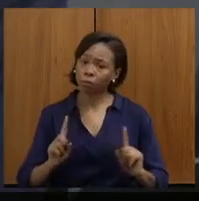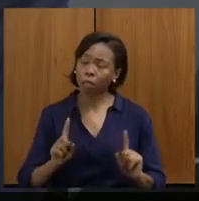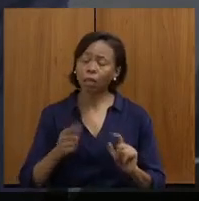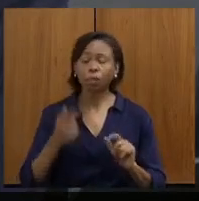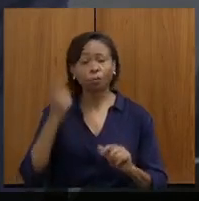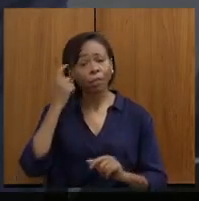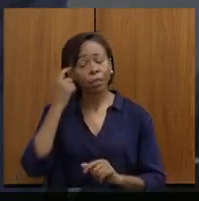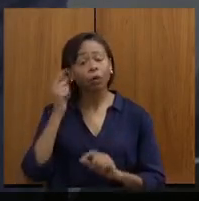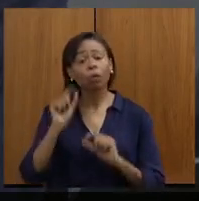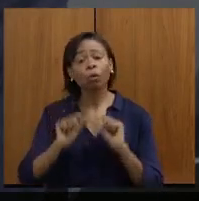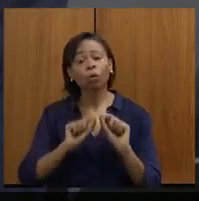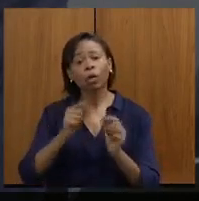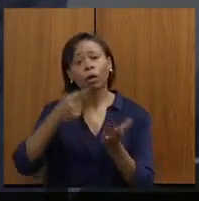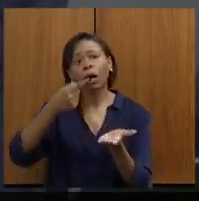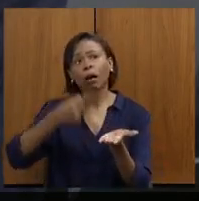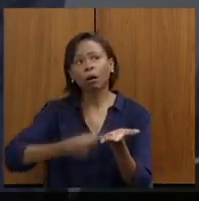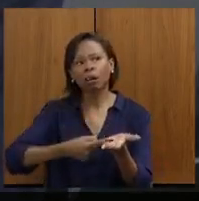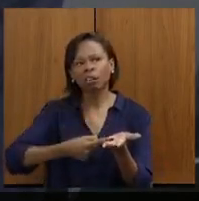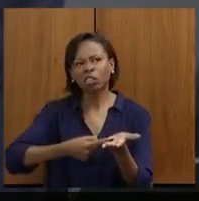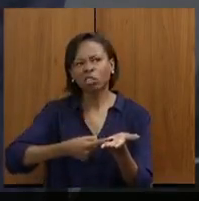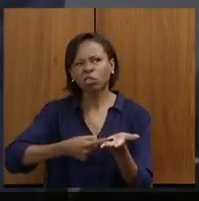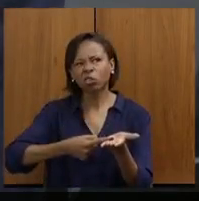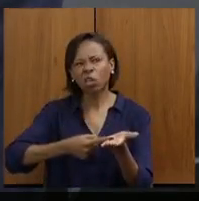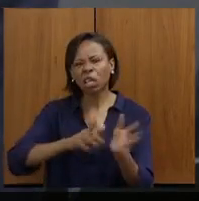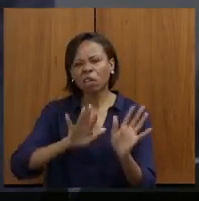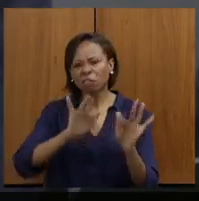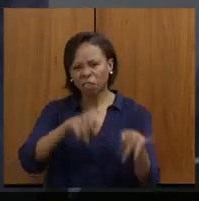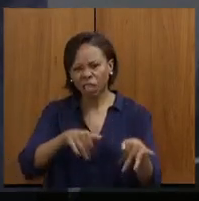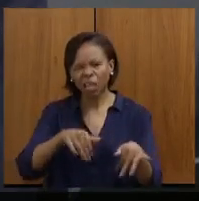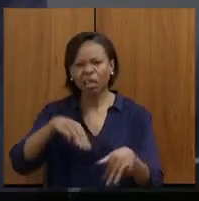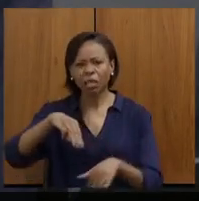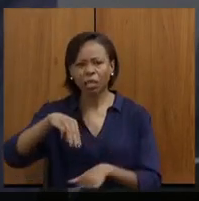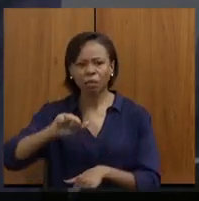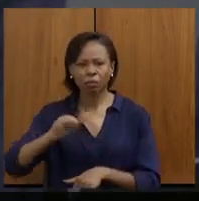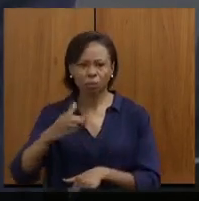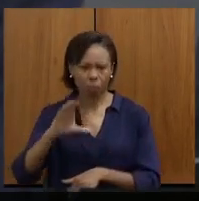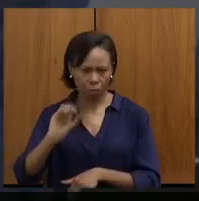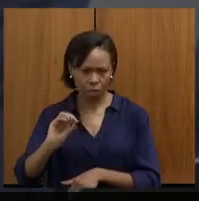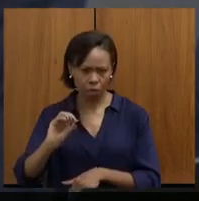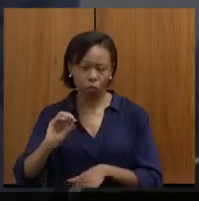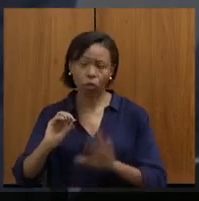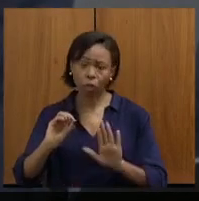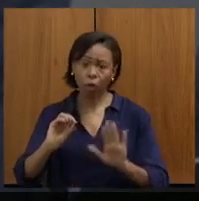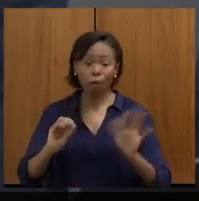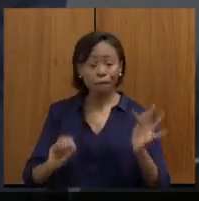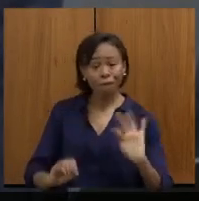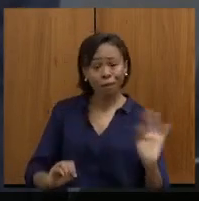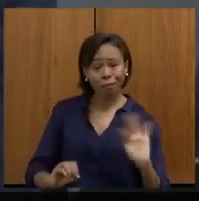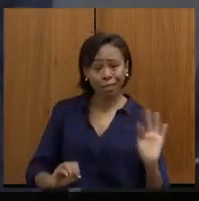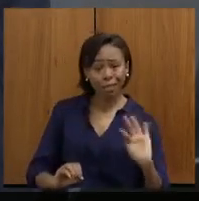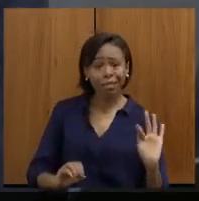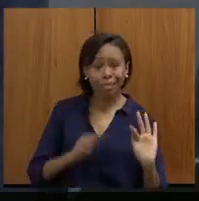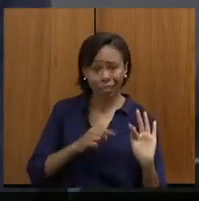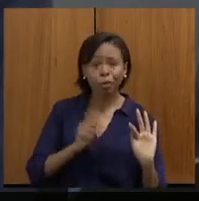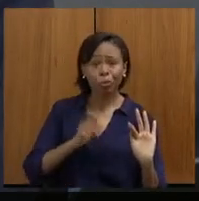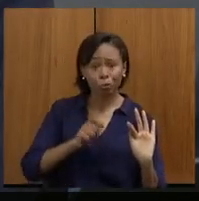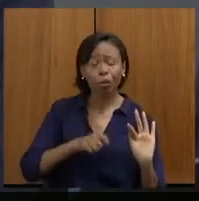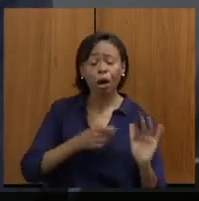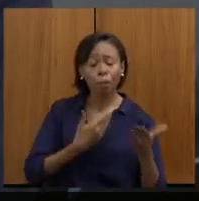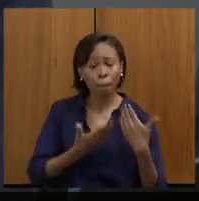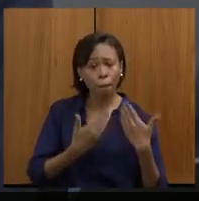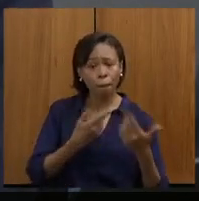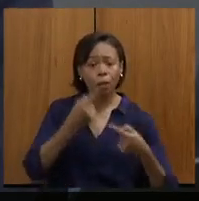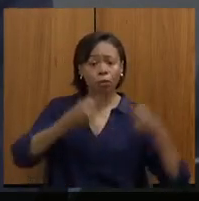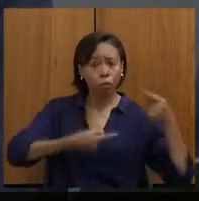acordo será fechado em março, se não me engano, nós teremos um mês de fevereiro para fazer muita discussão a respeito